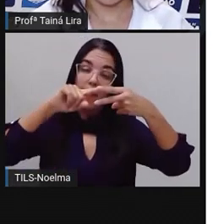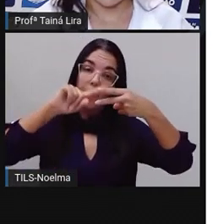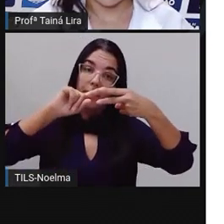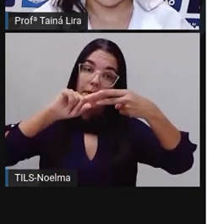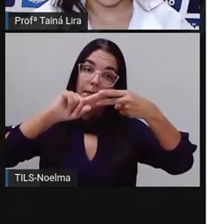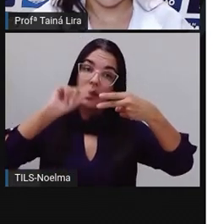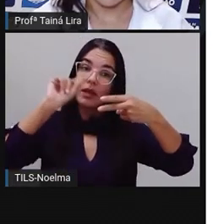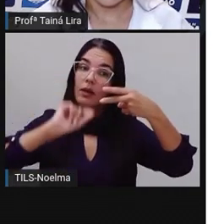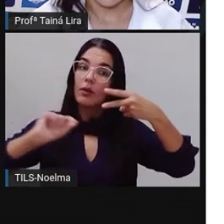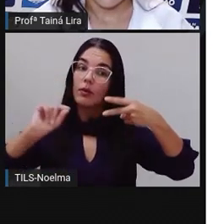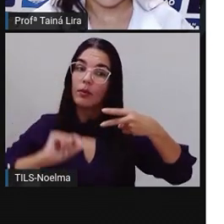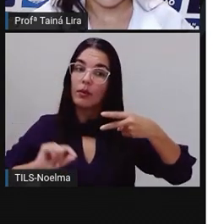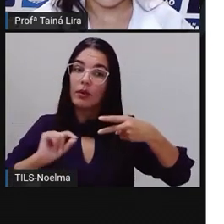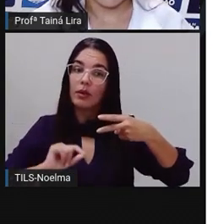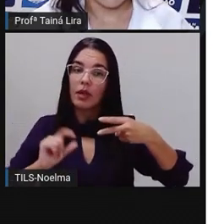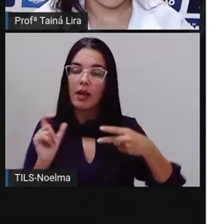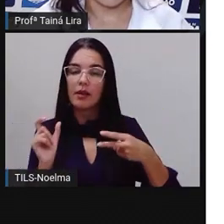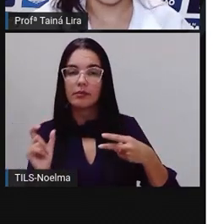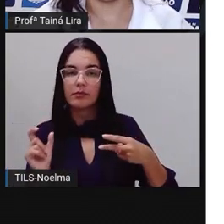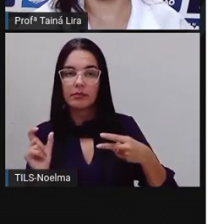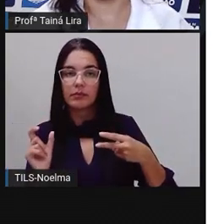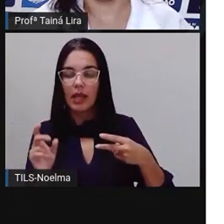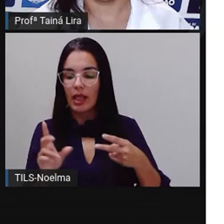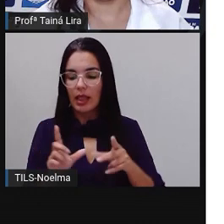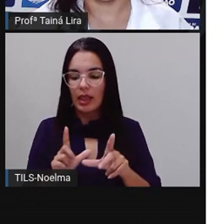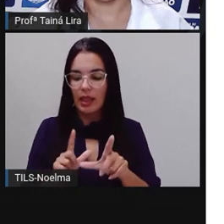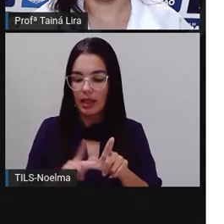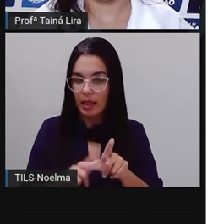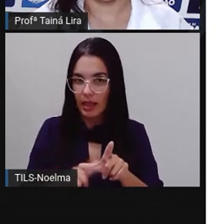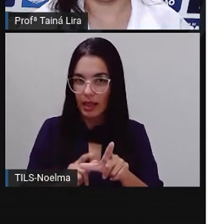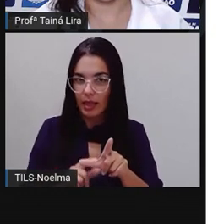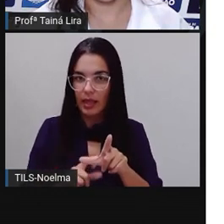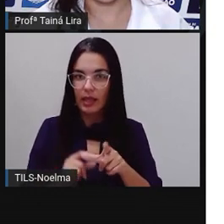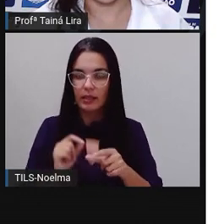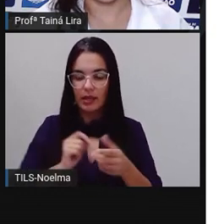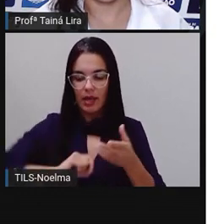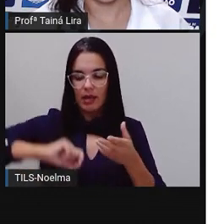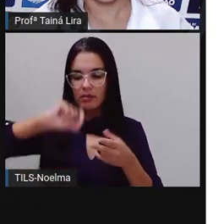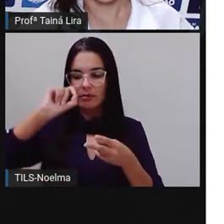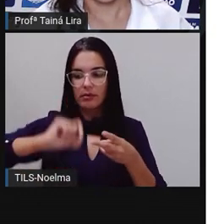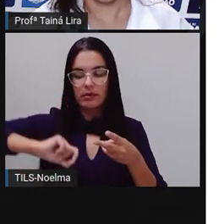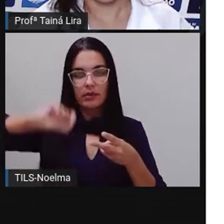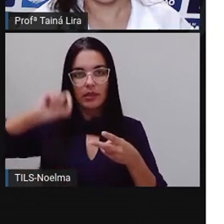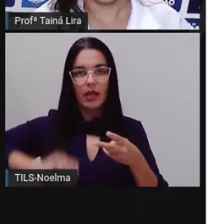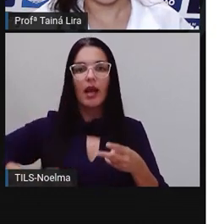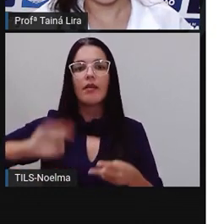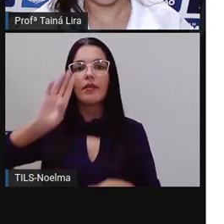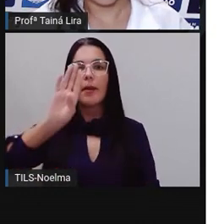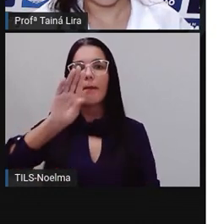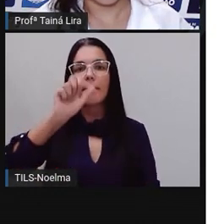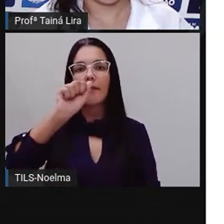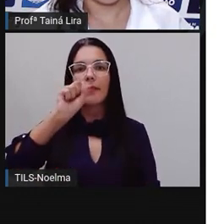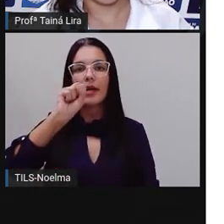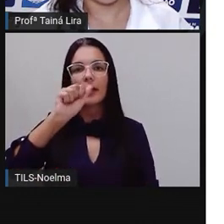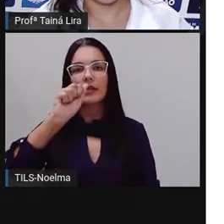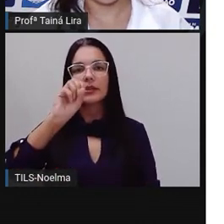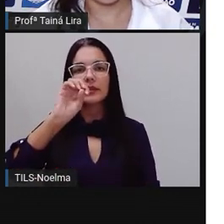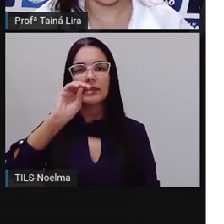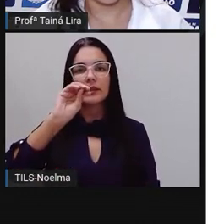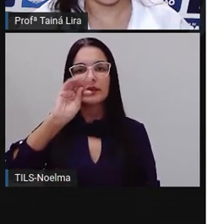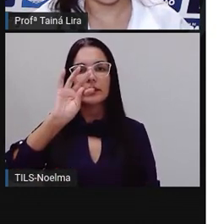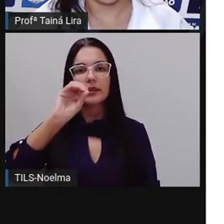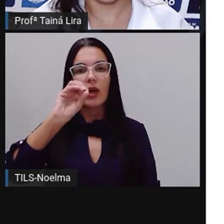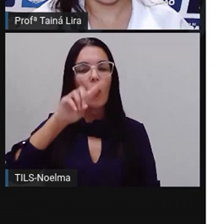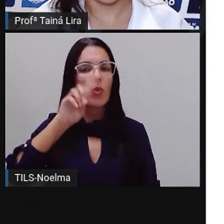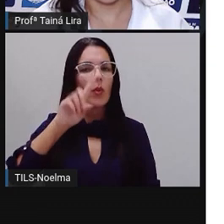palavrinhas, ó, as letrinhas aqui eu escrevo, observem que elas não ficam juntinhas como aqui na